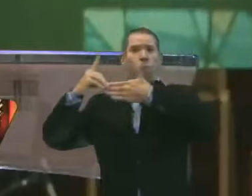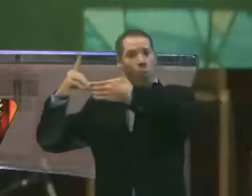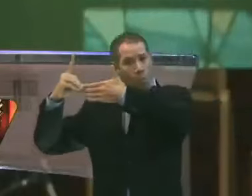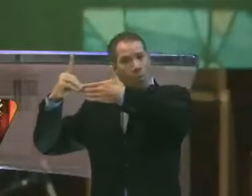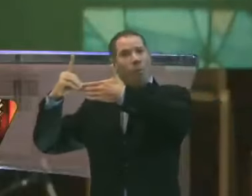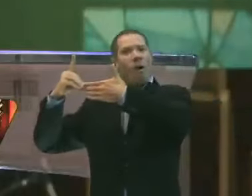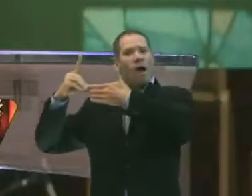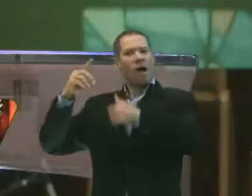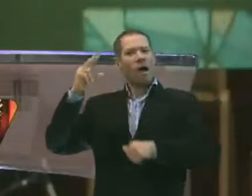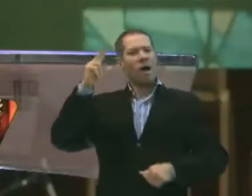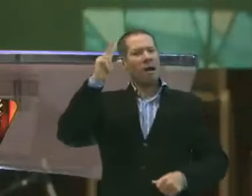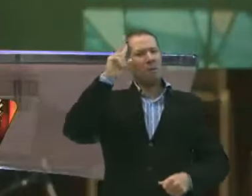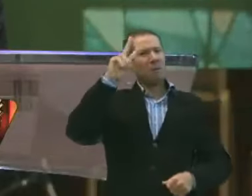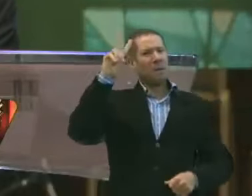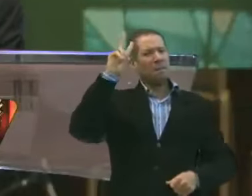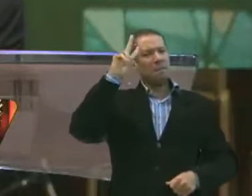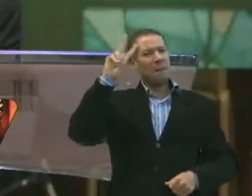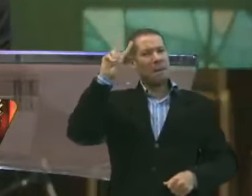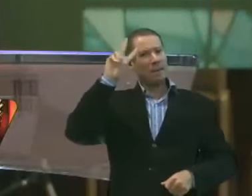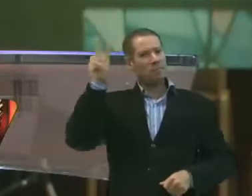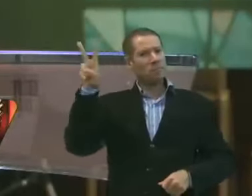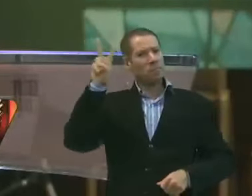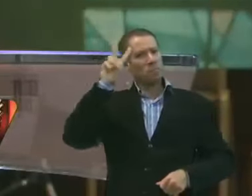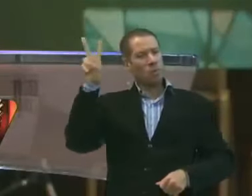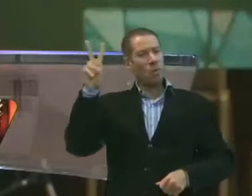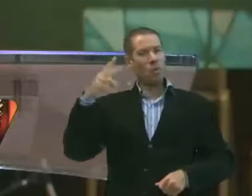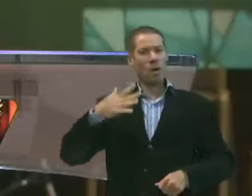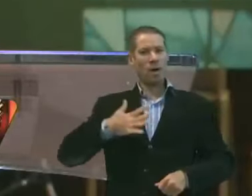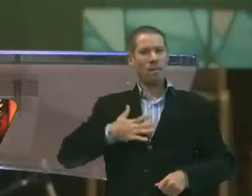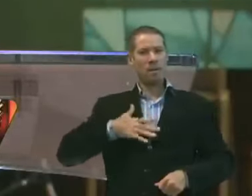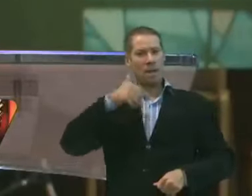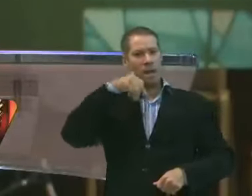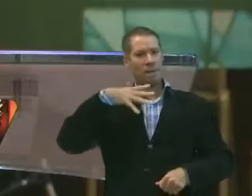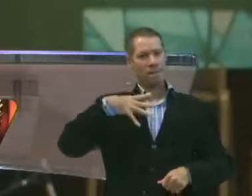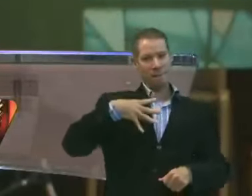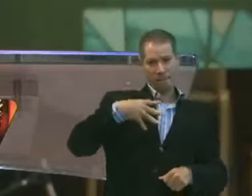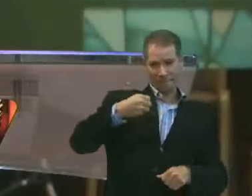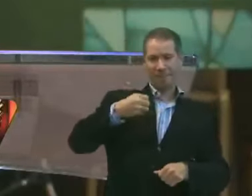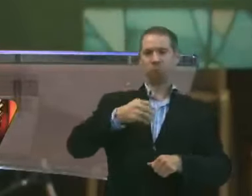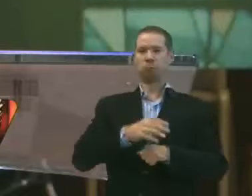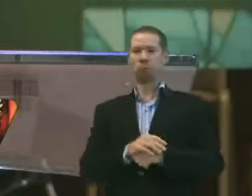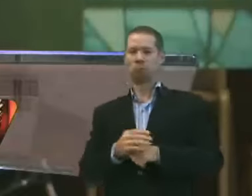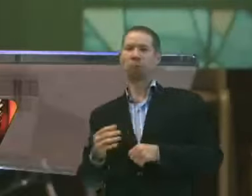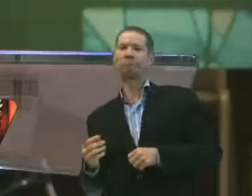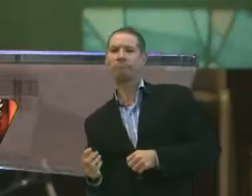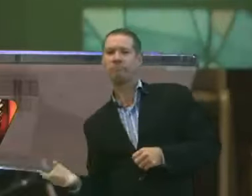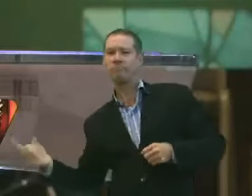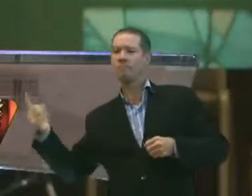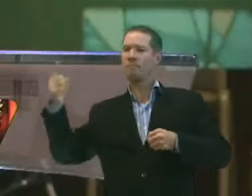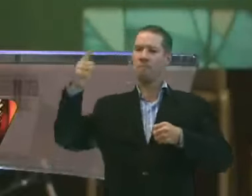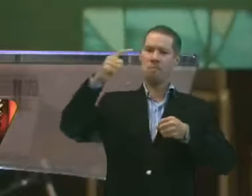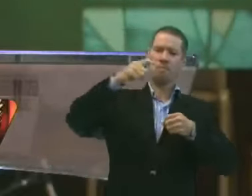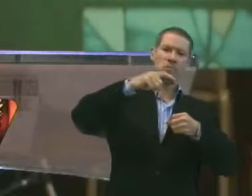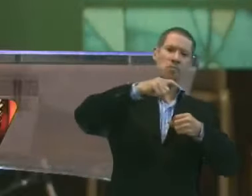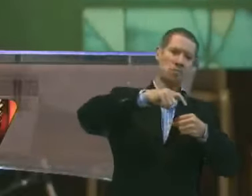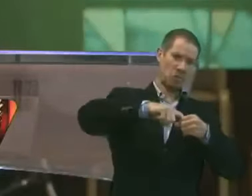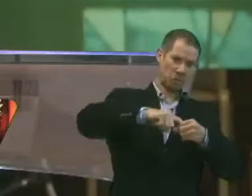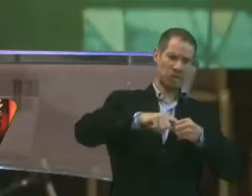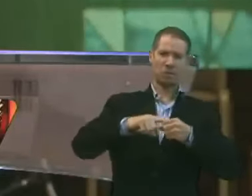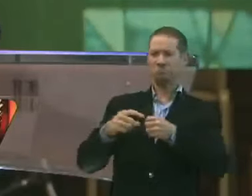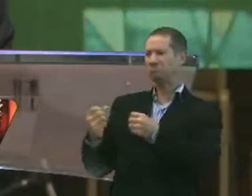E aí eu lembrei de uma história com a minha filha. Eu estava voltando com ela de algum